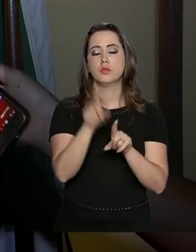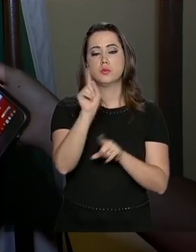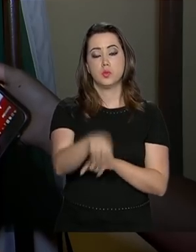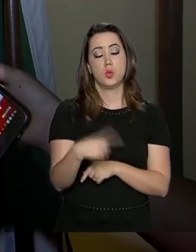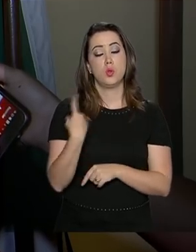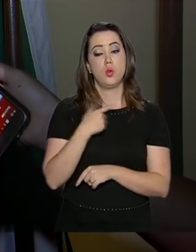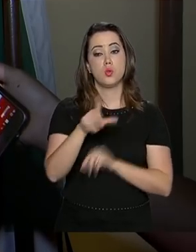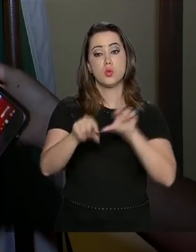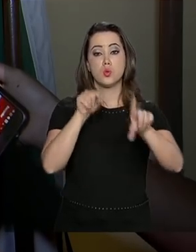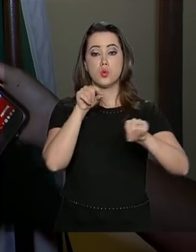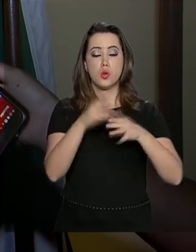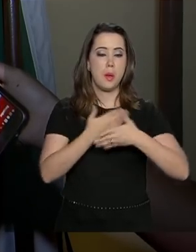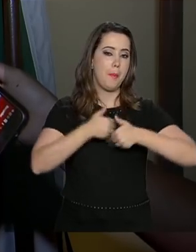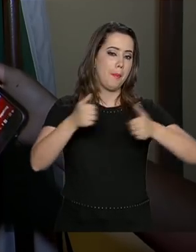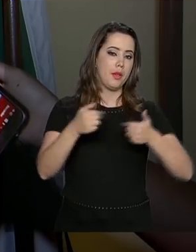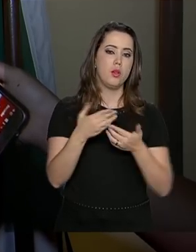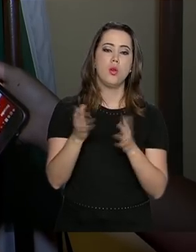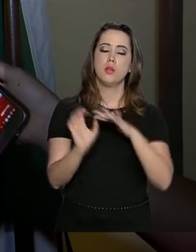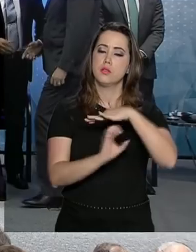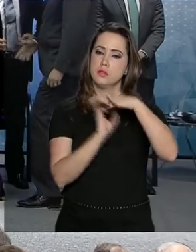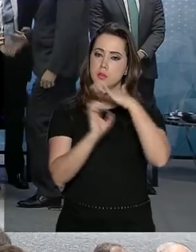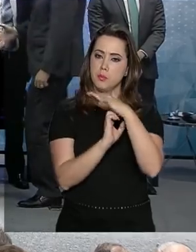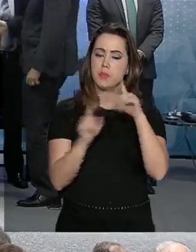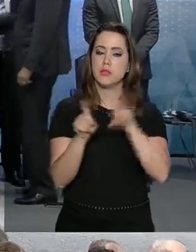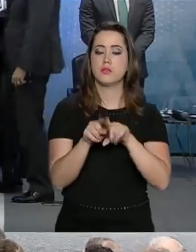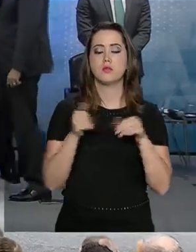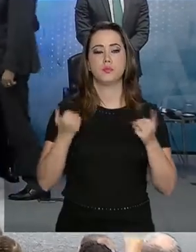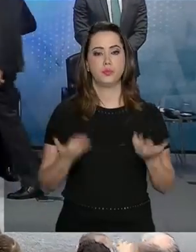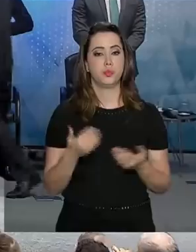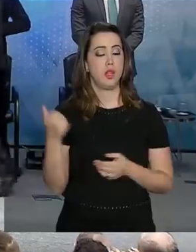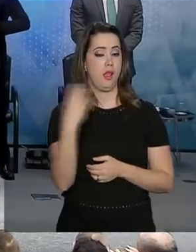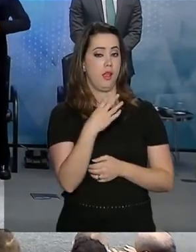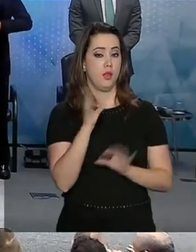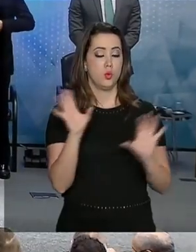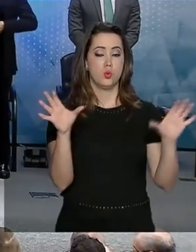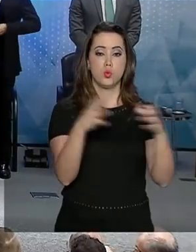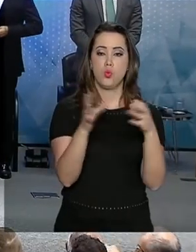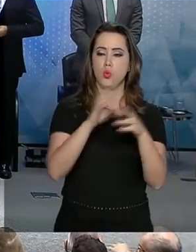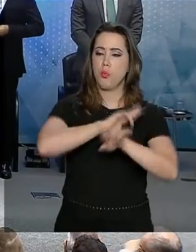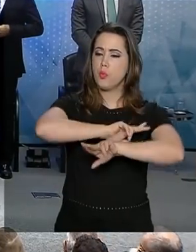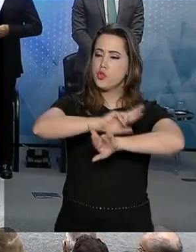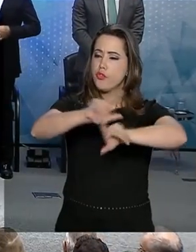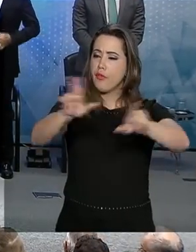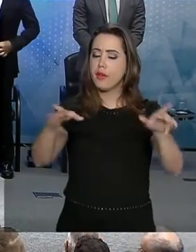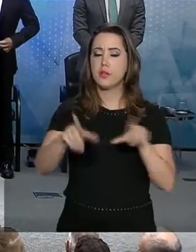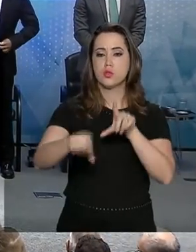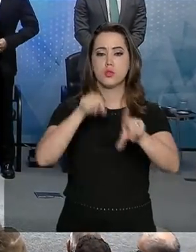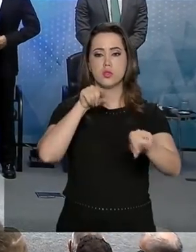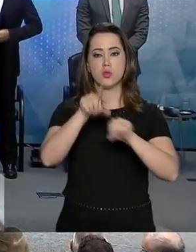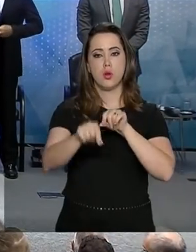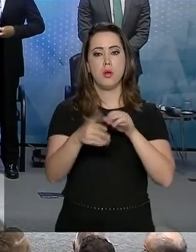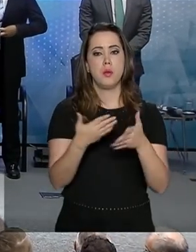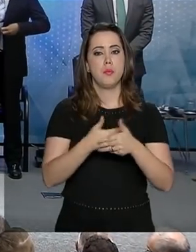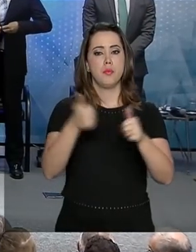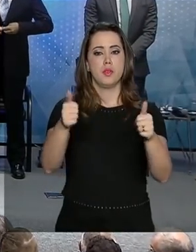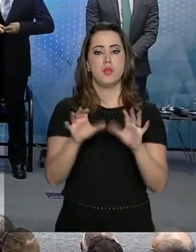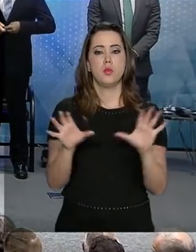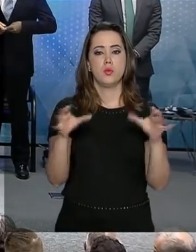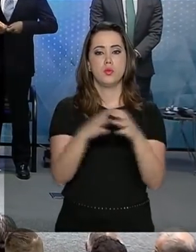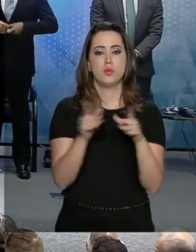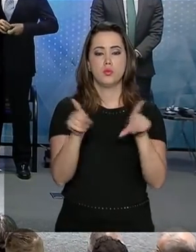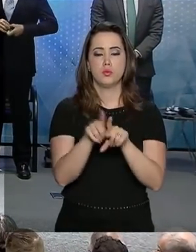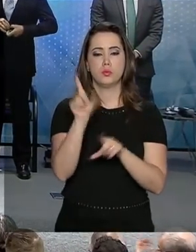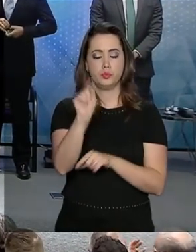nós então selecionamos as melhores concessionárias do país. São 14 categorias variadas, que elegem as melhores permissionárias e